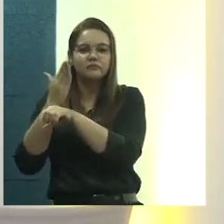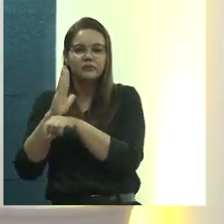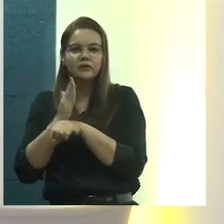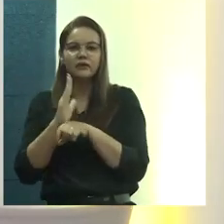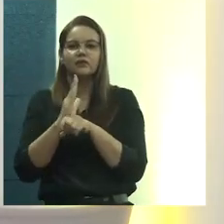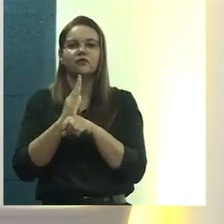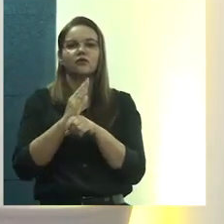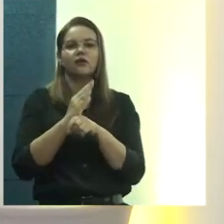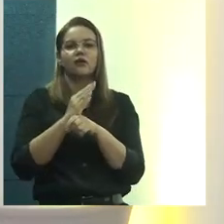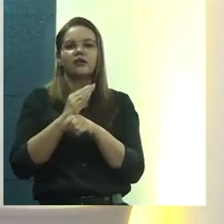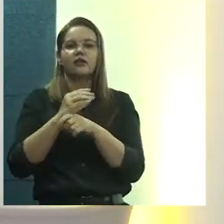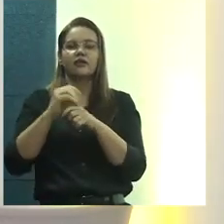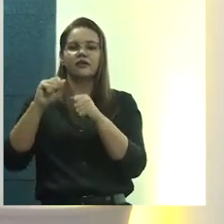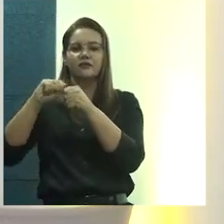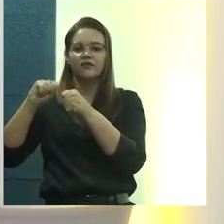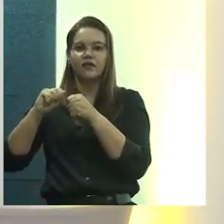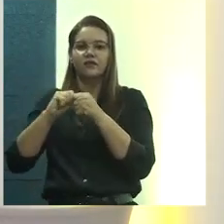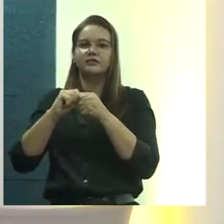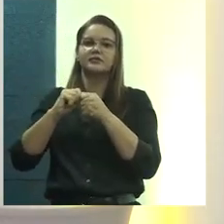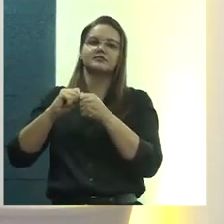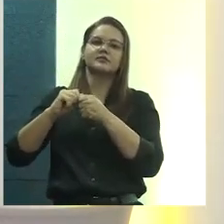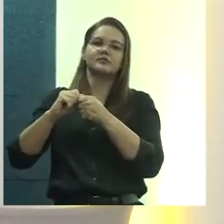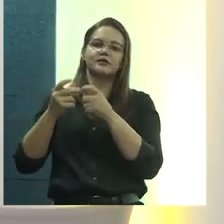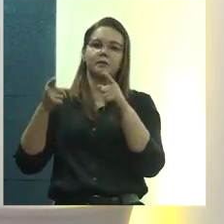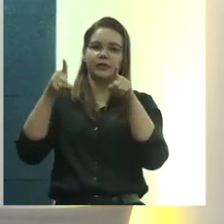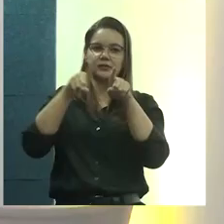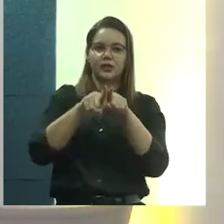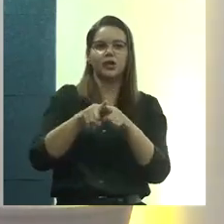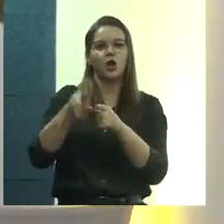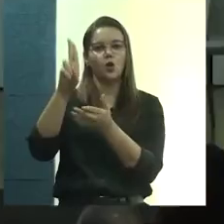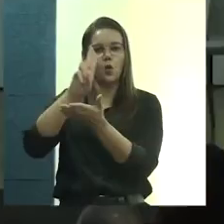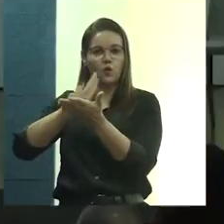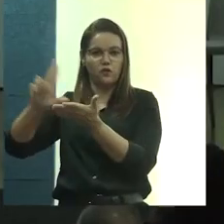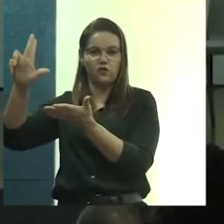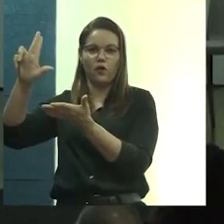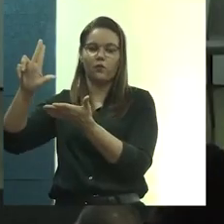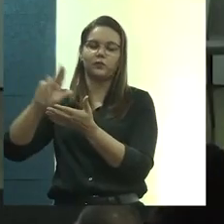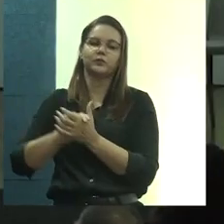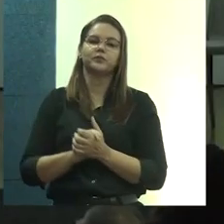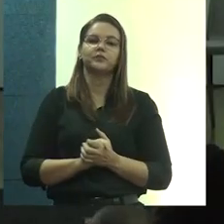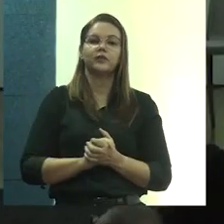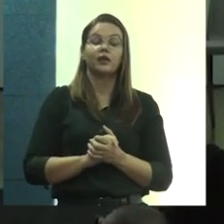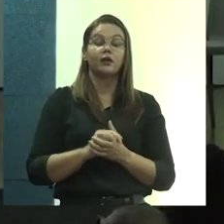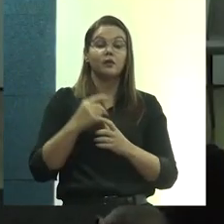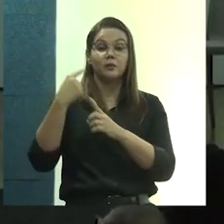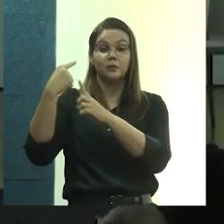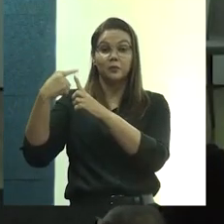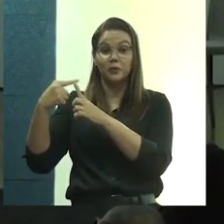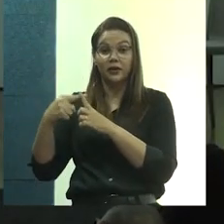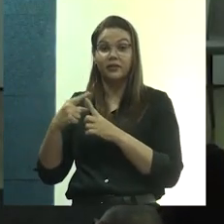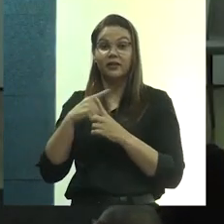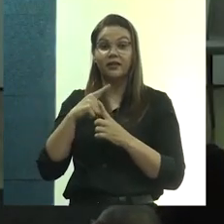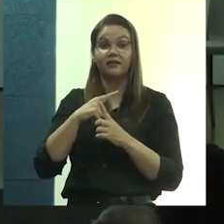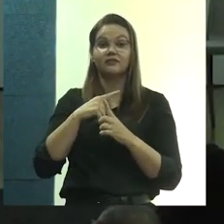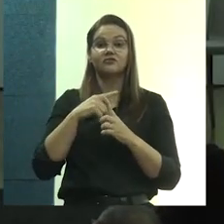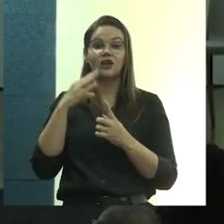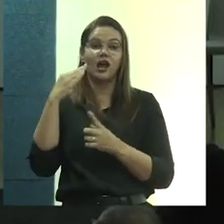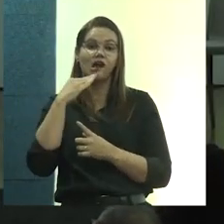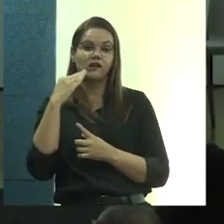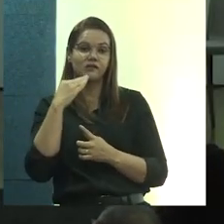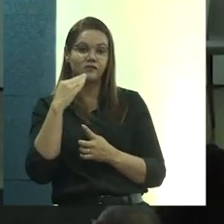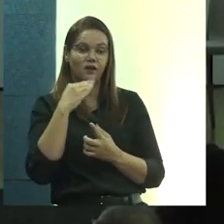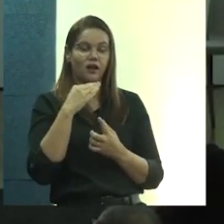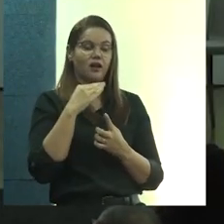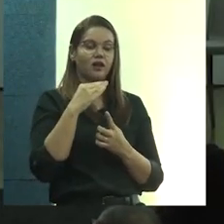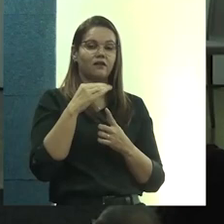em parceria com a UFAL, utilizando, então, a mesa d'água para identificar, então, essas deficiências.